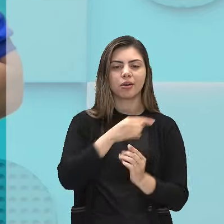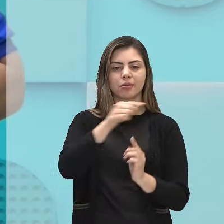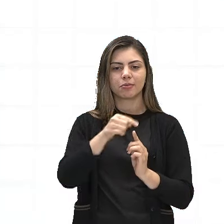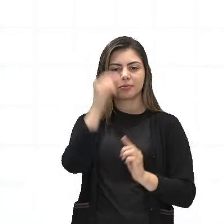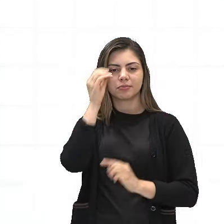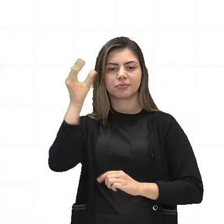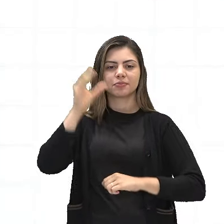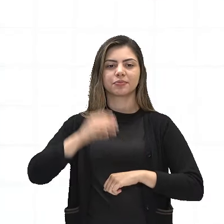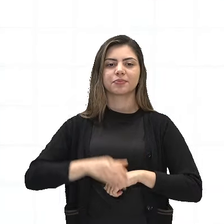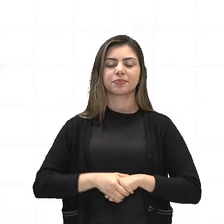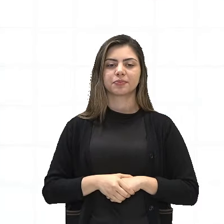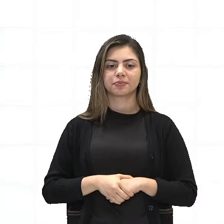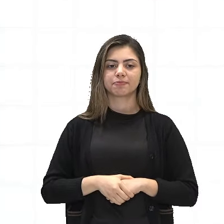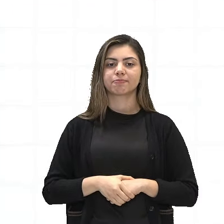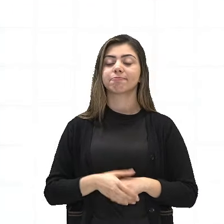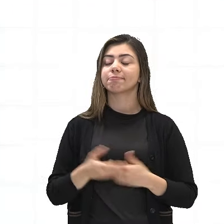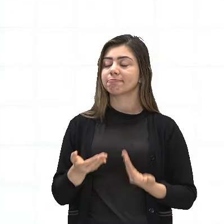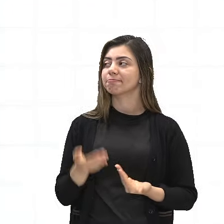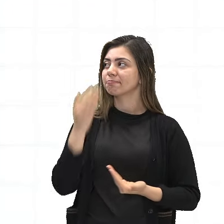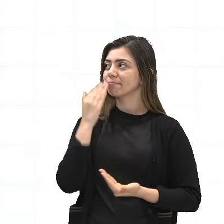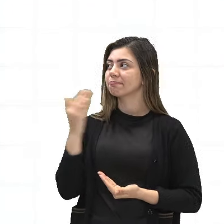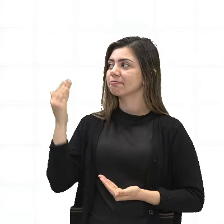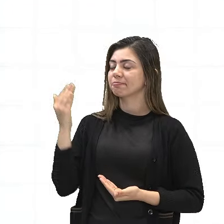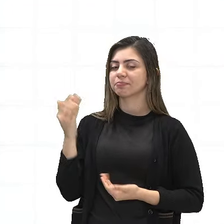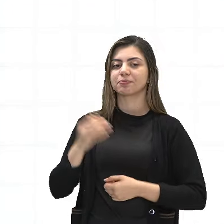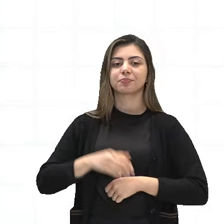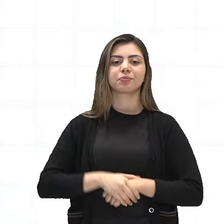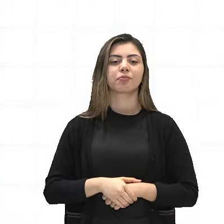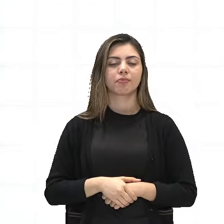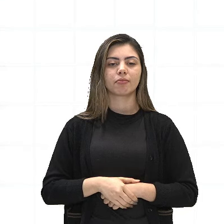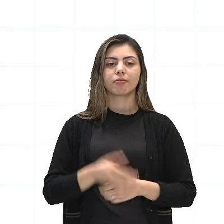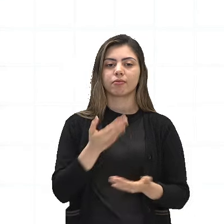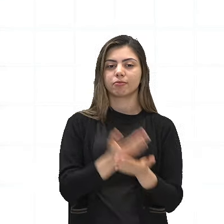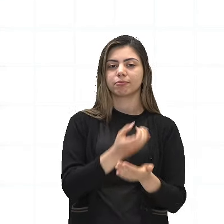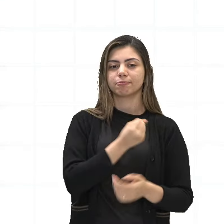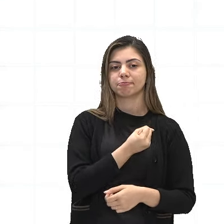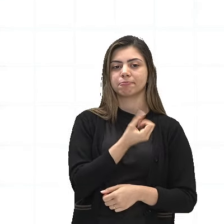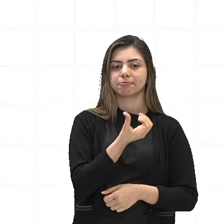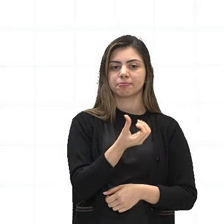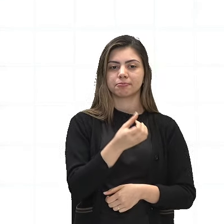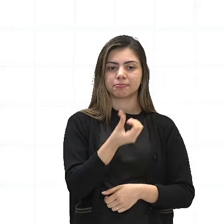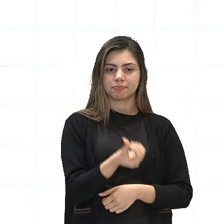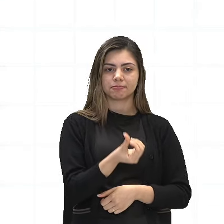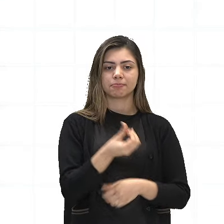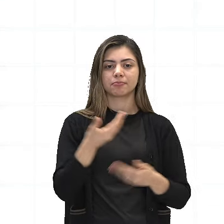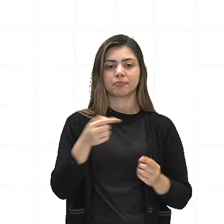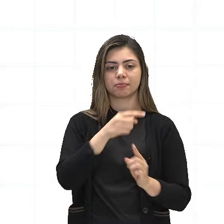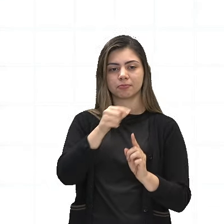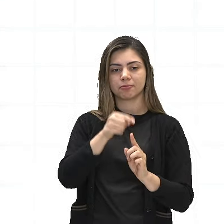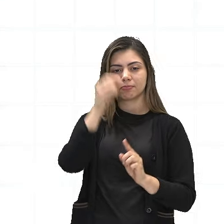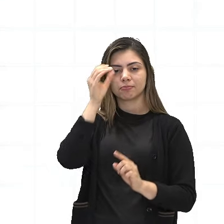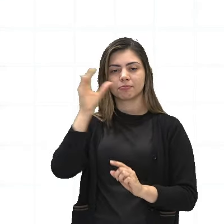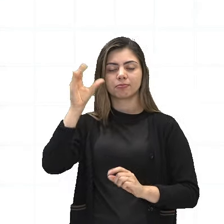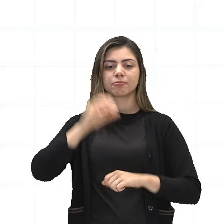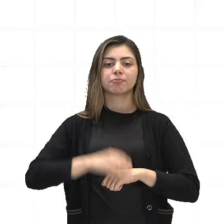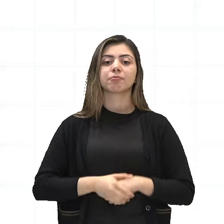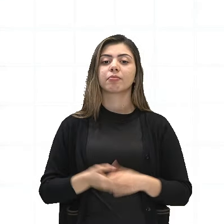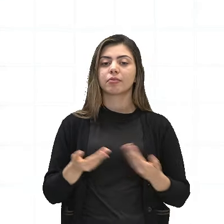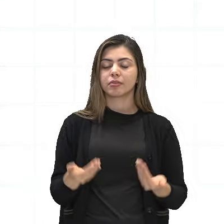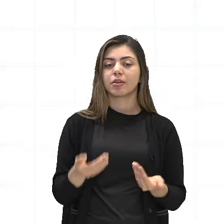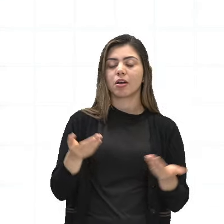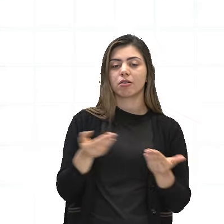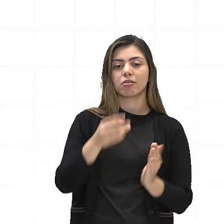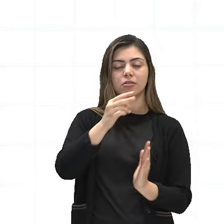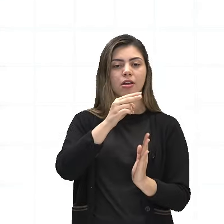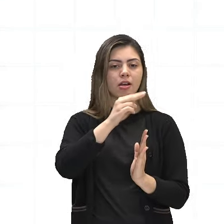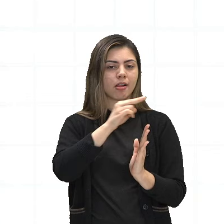conhecimento. Temos aí, acompanhe, aula 6, objeto de conhecimento, adesão